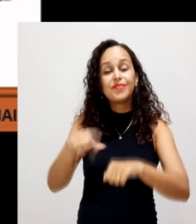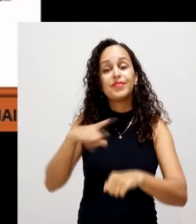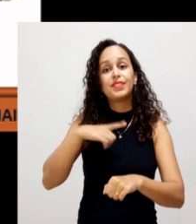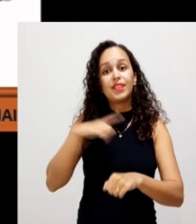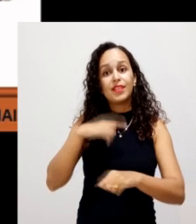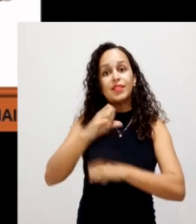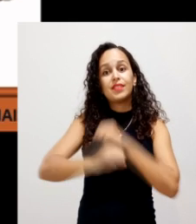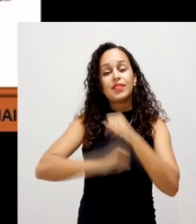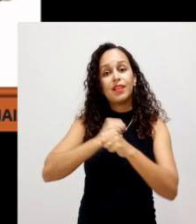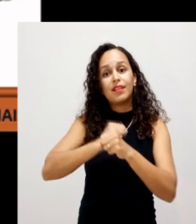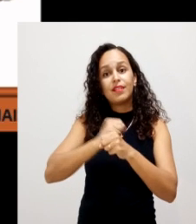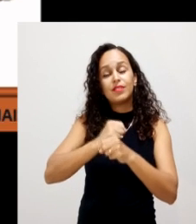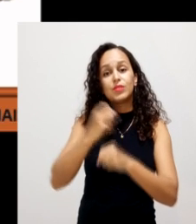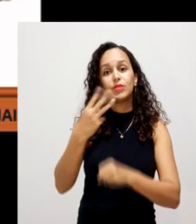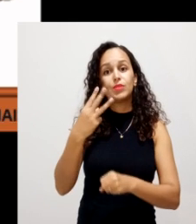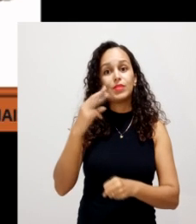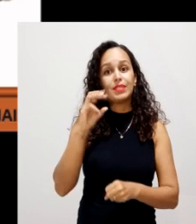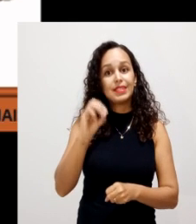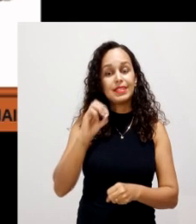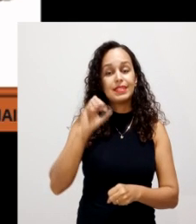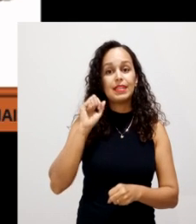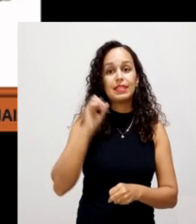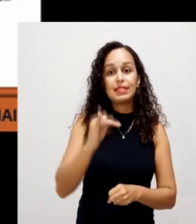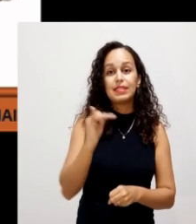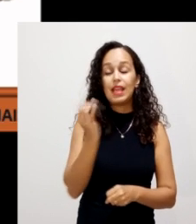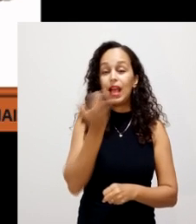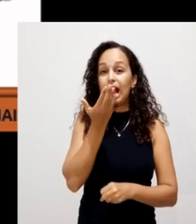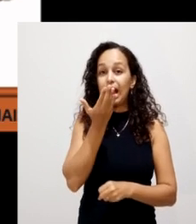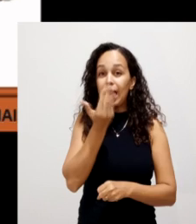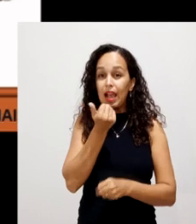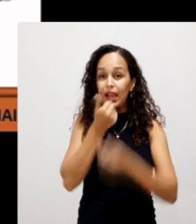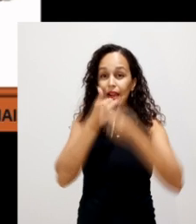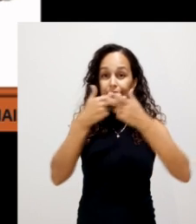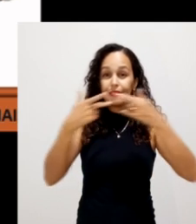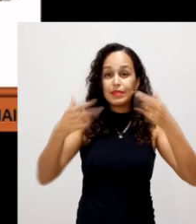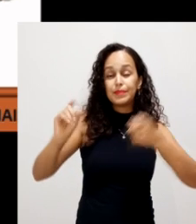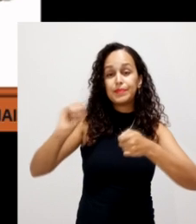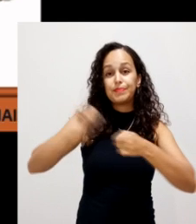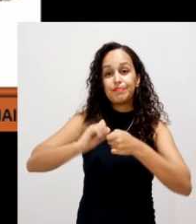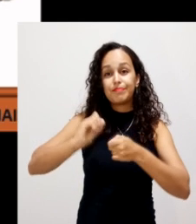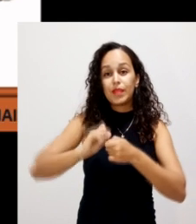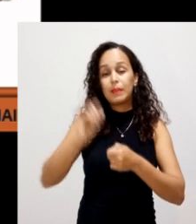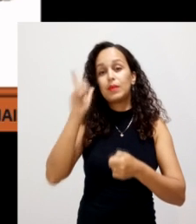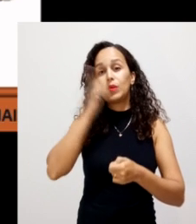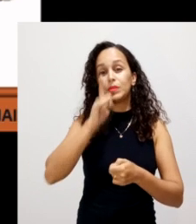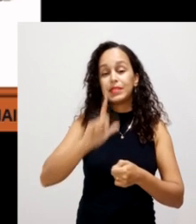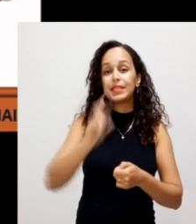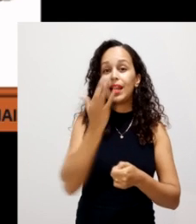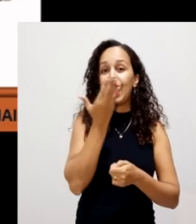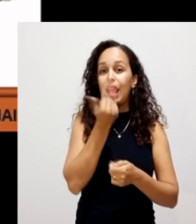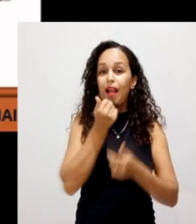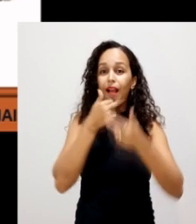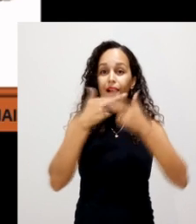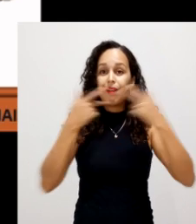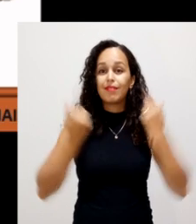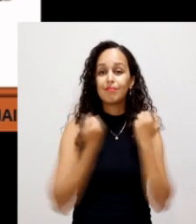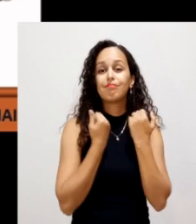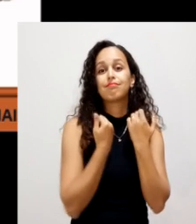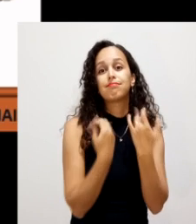Em 30 anos, vão intensificar a produção de adubos para conseguir produzir alimentos.